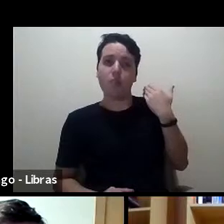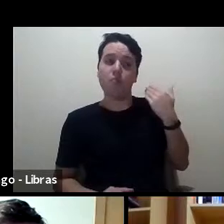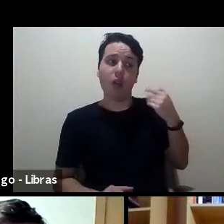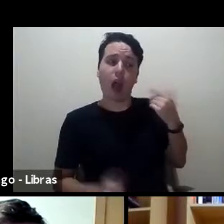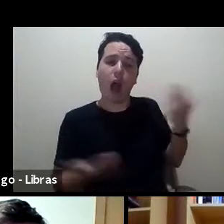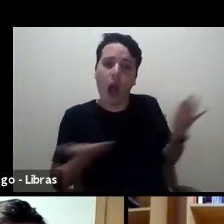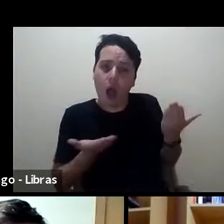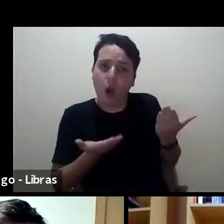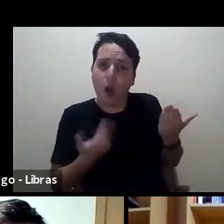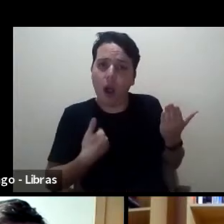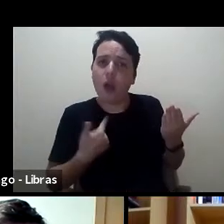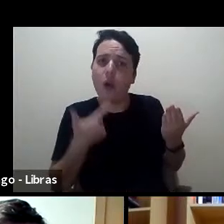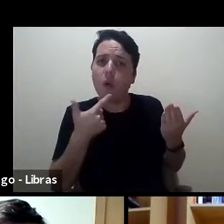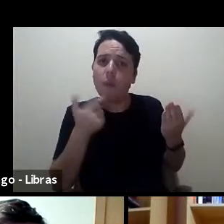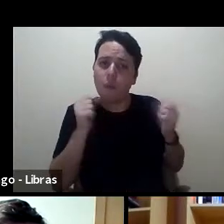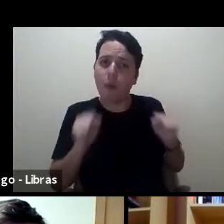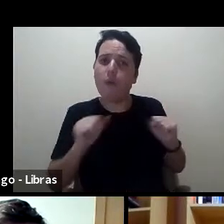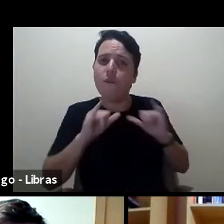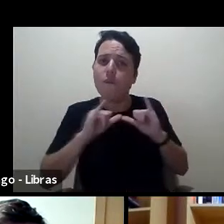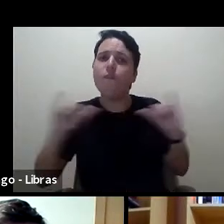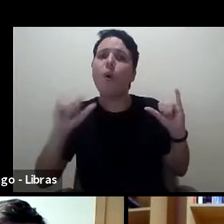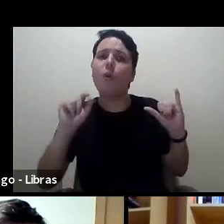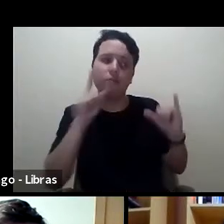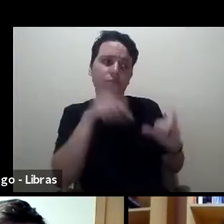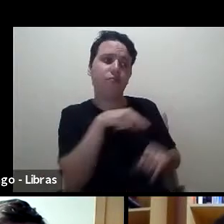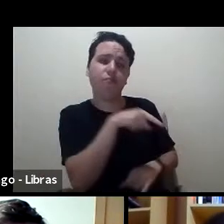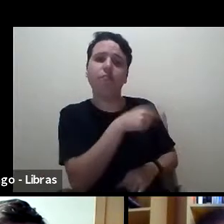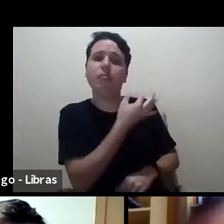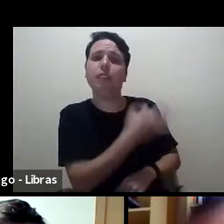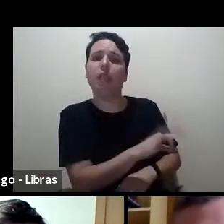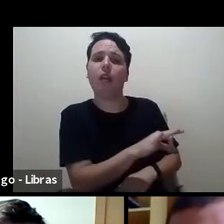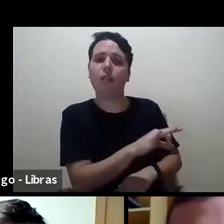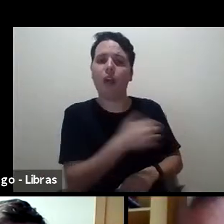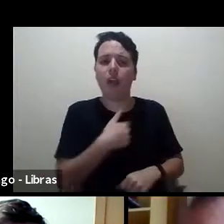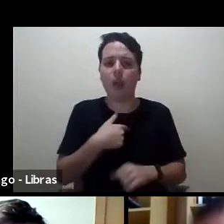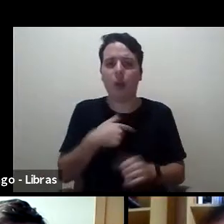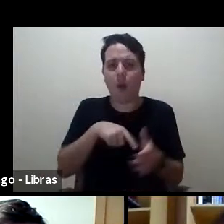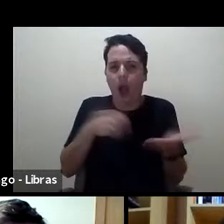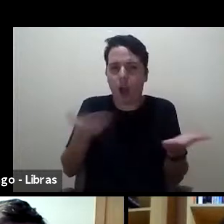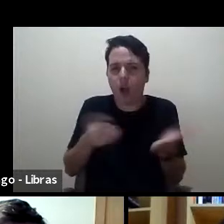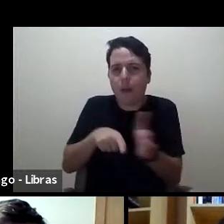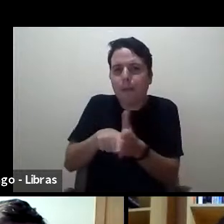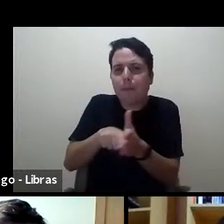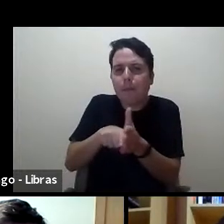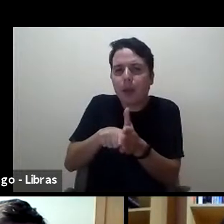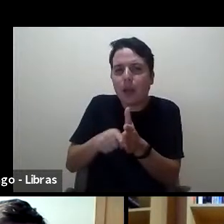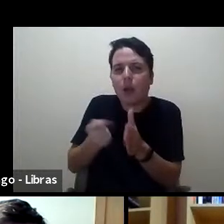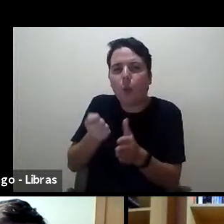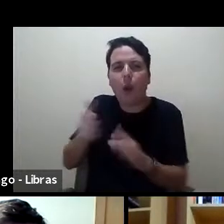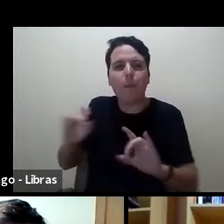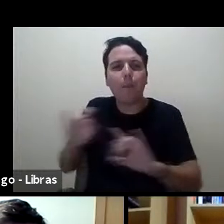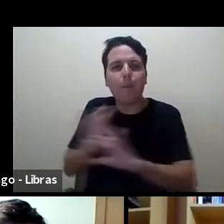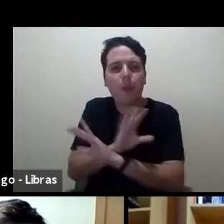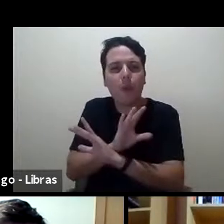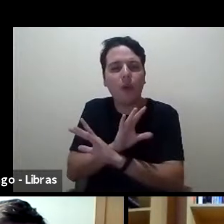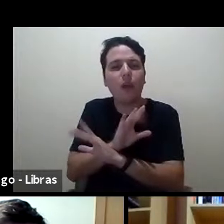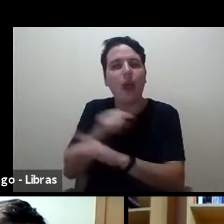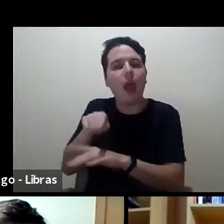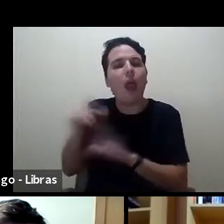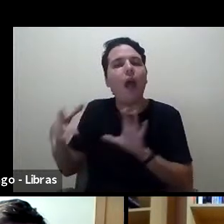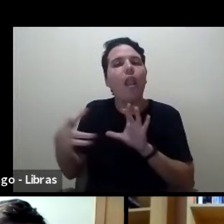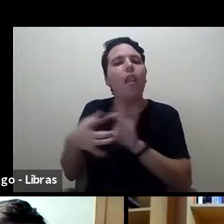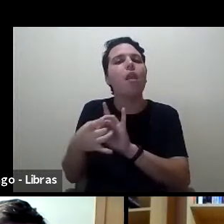Eu estou terminando agora uma pesquisa que tem que ver com a ideia de